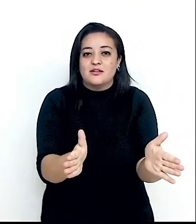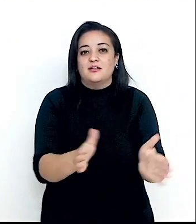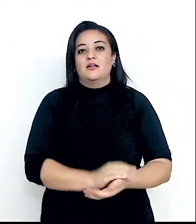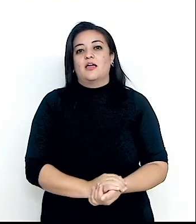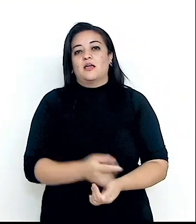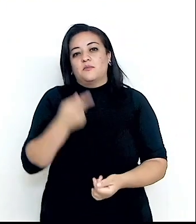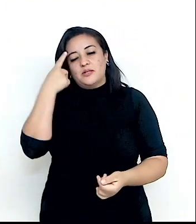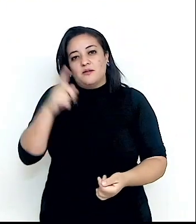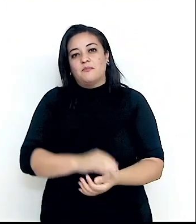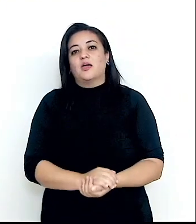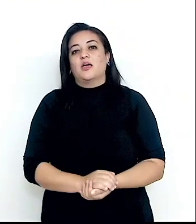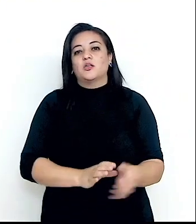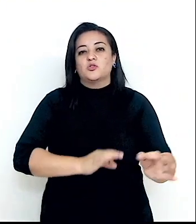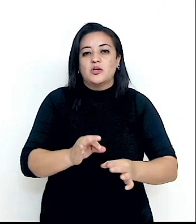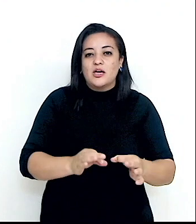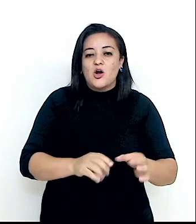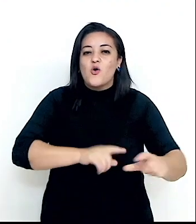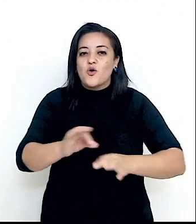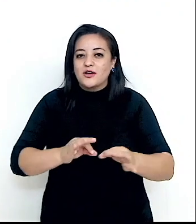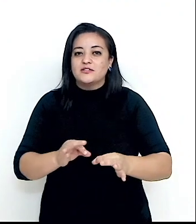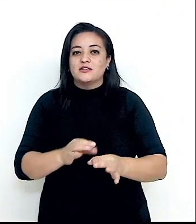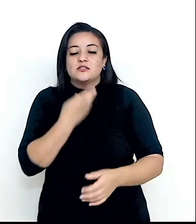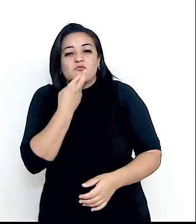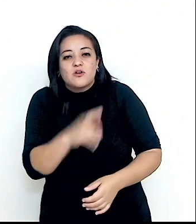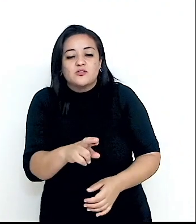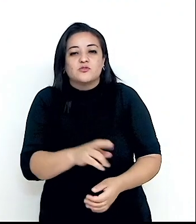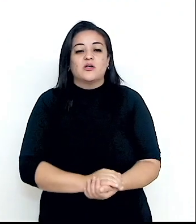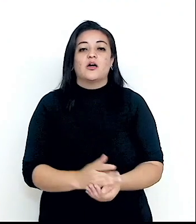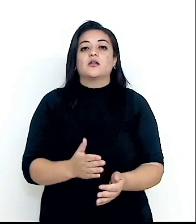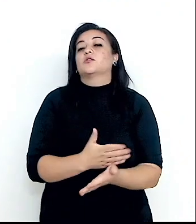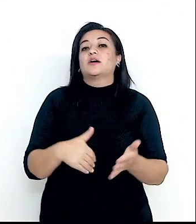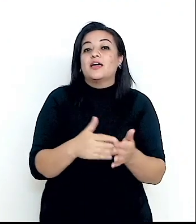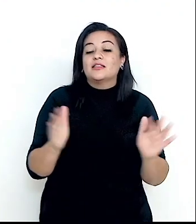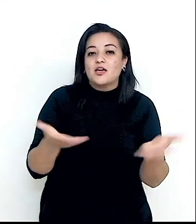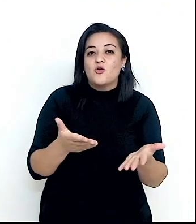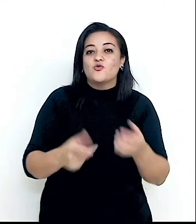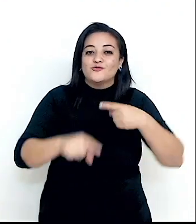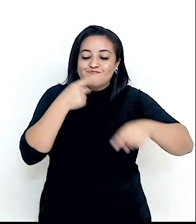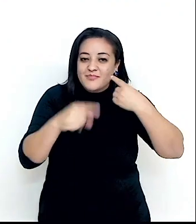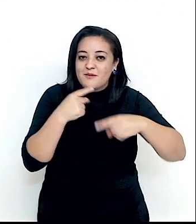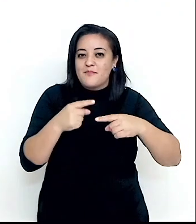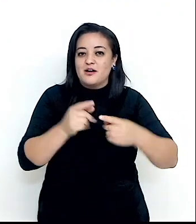de prestígio, orçamento e eficácia, e até hoje faz parte do debate